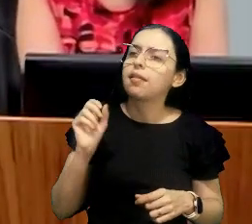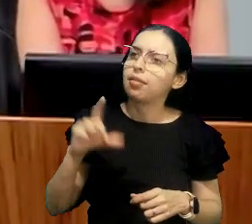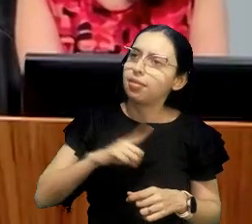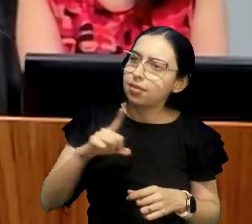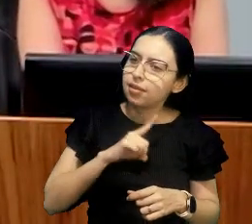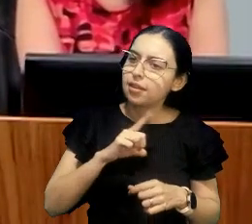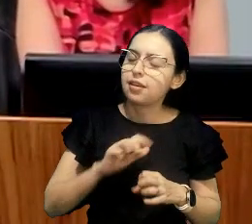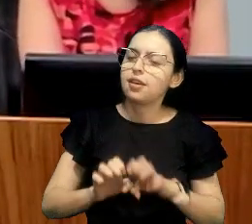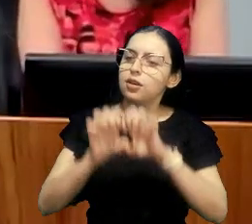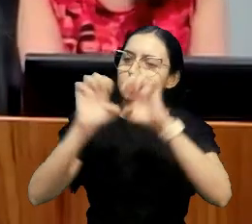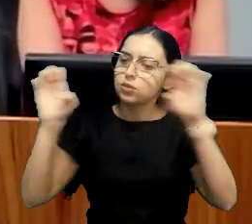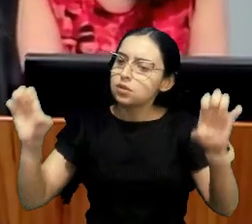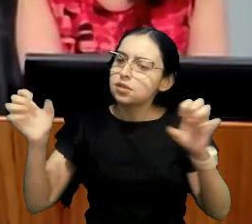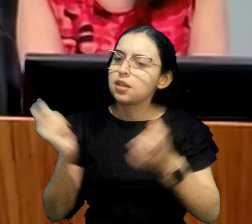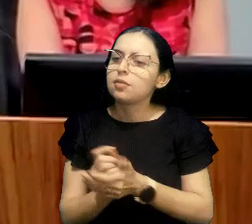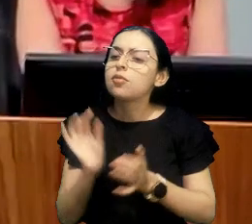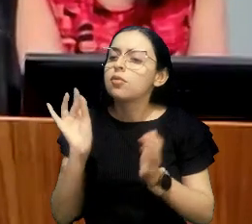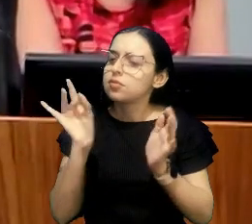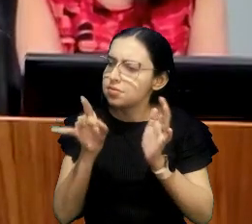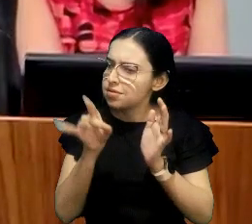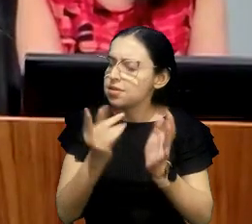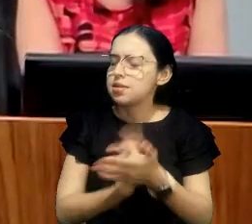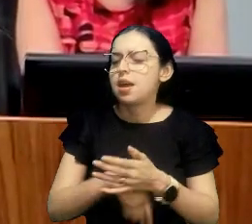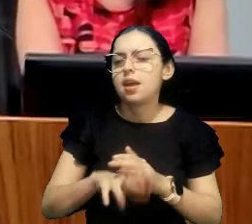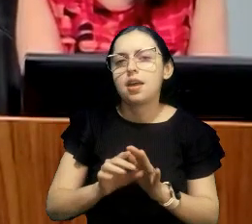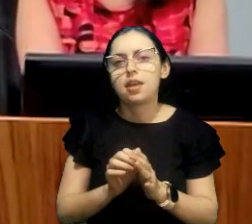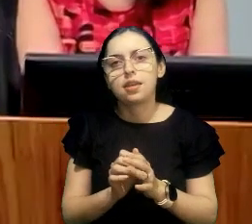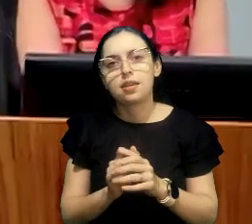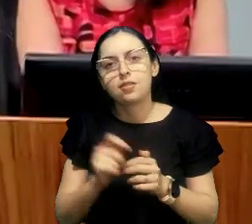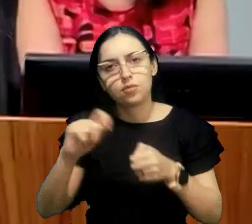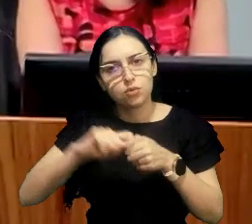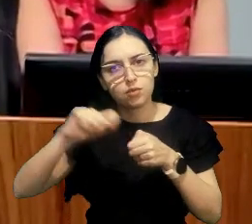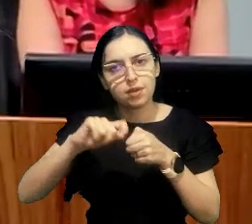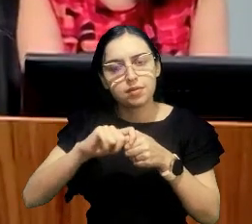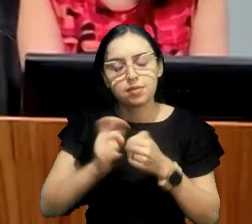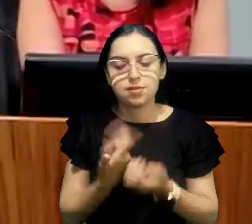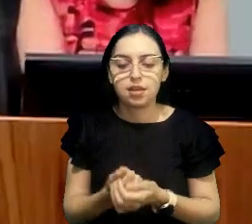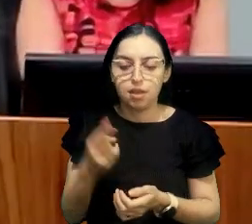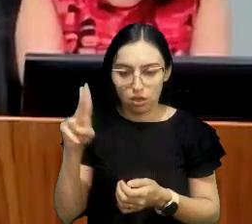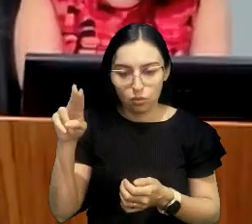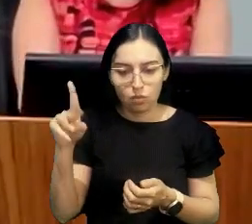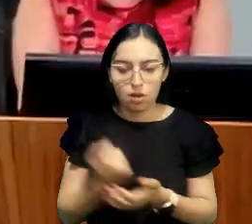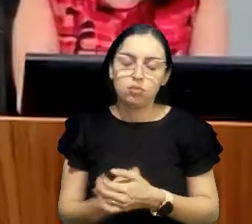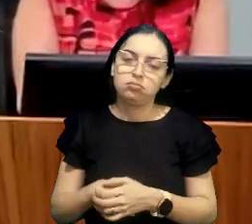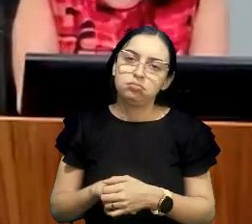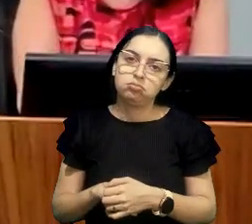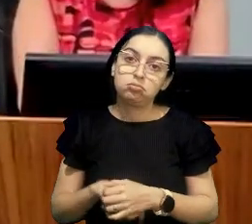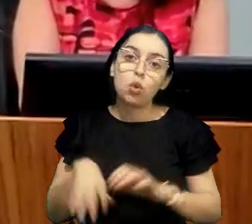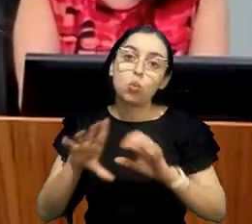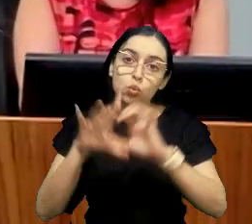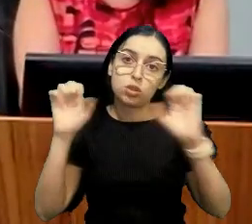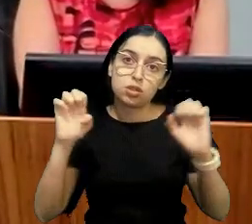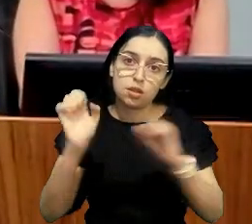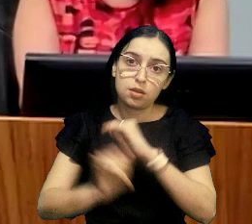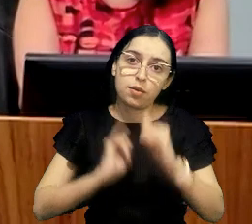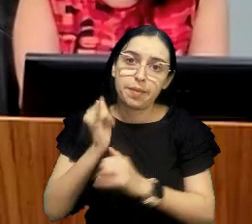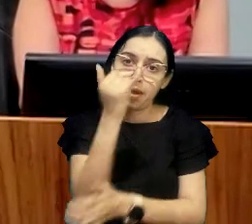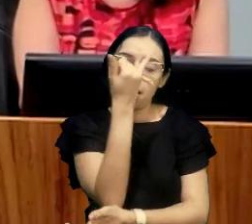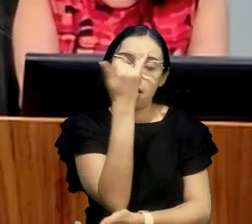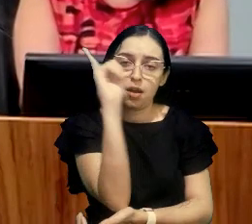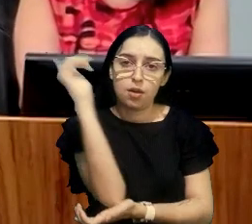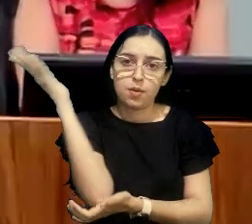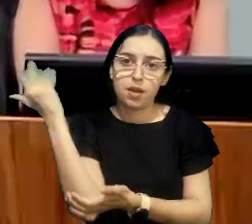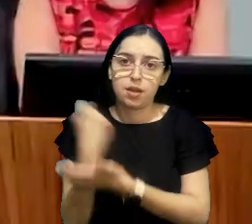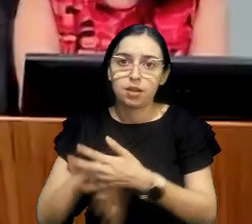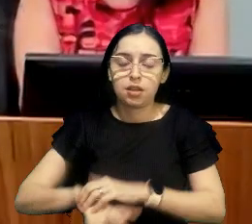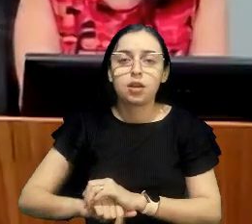doutora Raikler, faz daquele jeito, então, quer dizer, é algo que quando uma plataforma de ambiental é referida para um